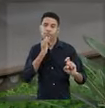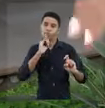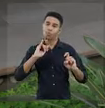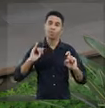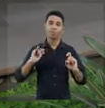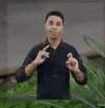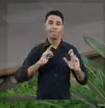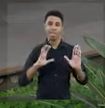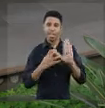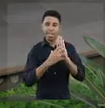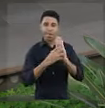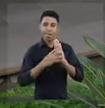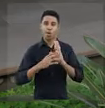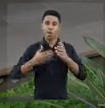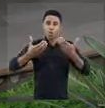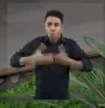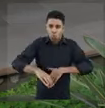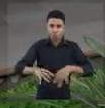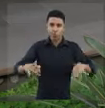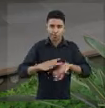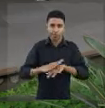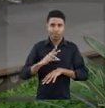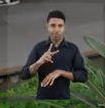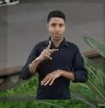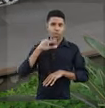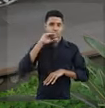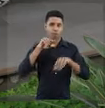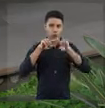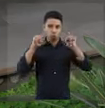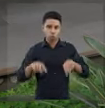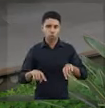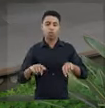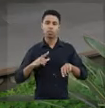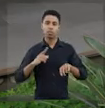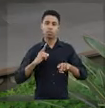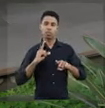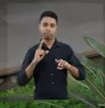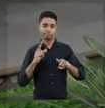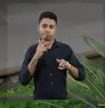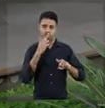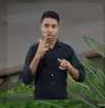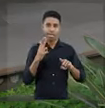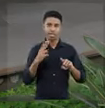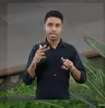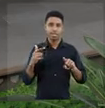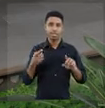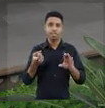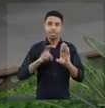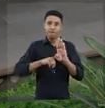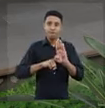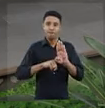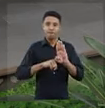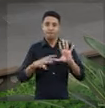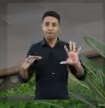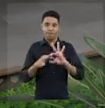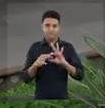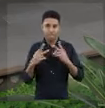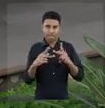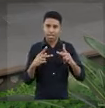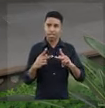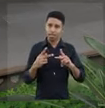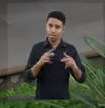vínculo não é considerado precário Geralmente a ameaça diz respeito à